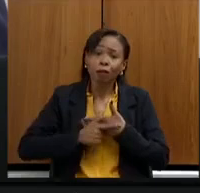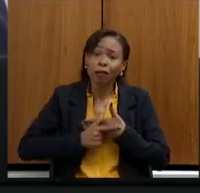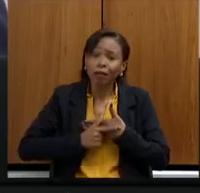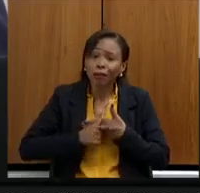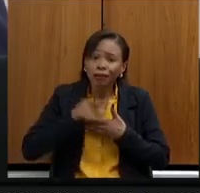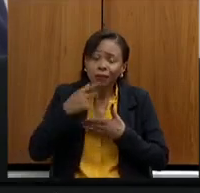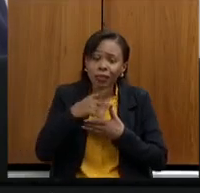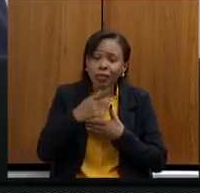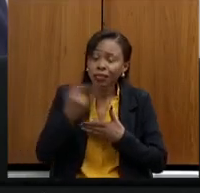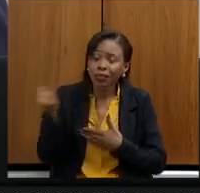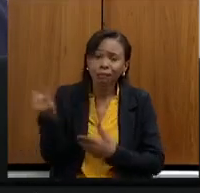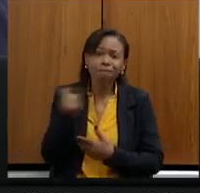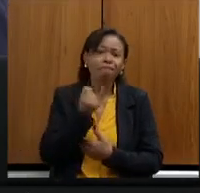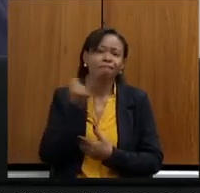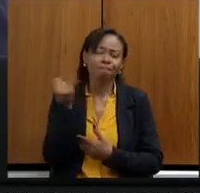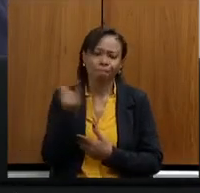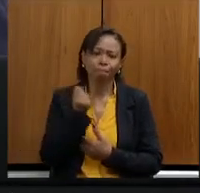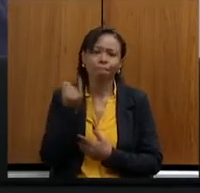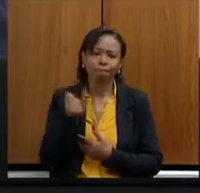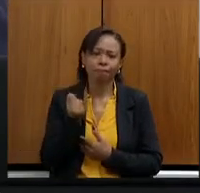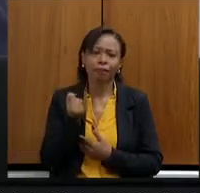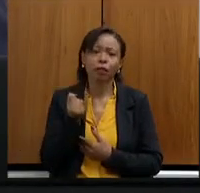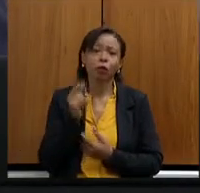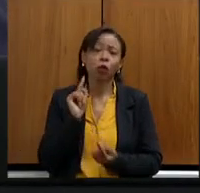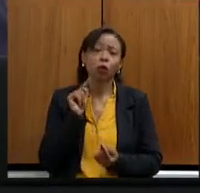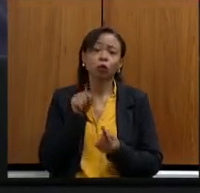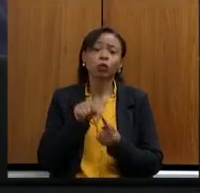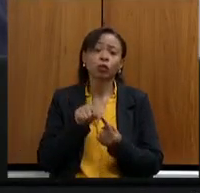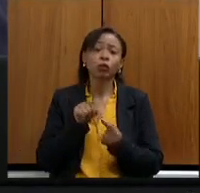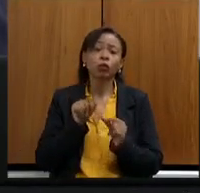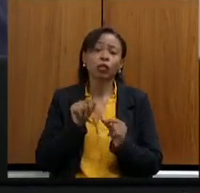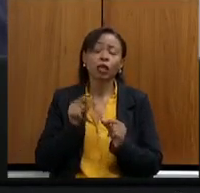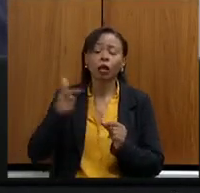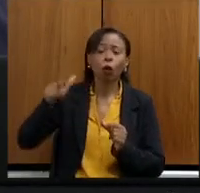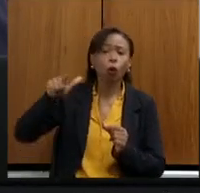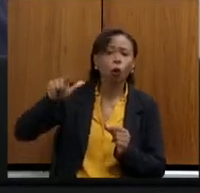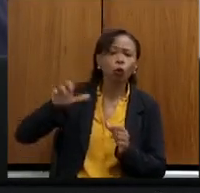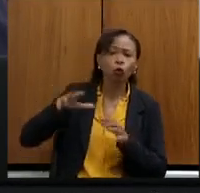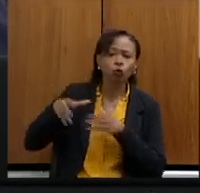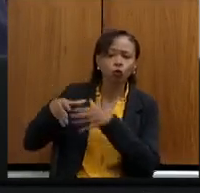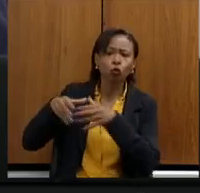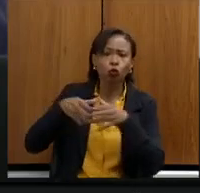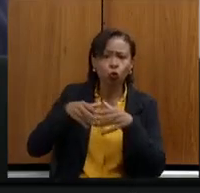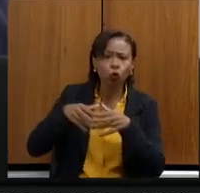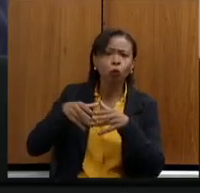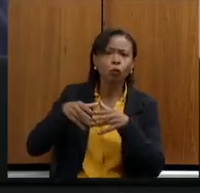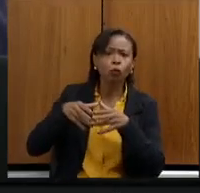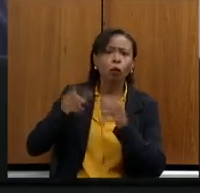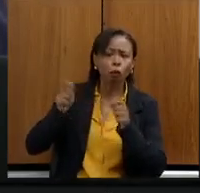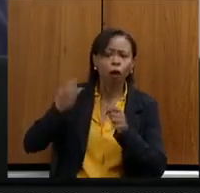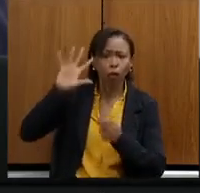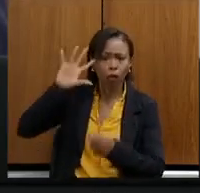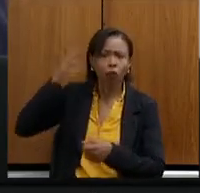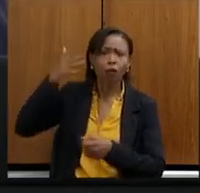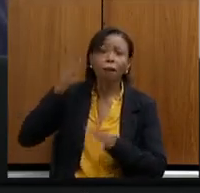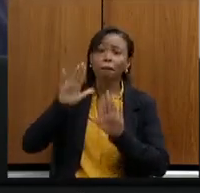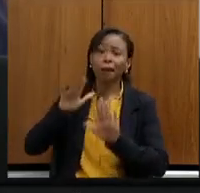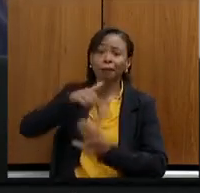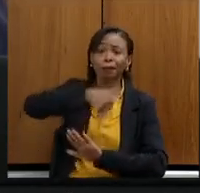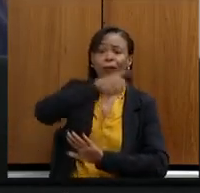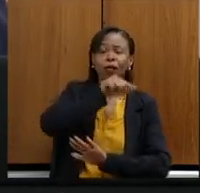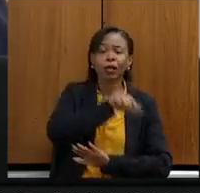o papel importantíssimo para que as demandas em relação às outras categorias possam ser atendidas, passa pelos servidores do SISEMA,